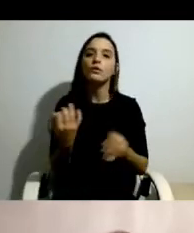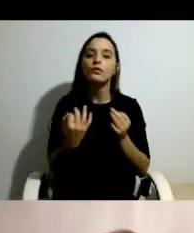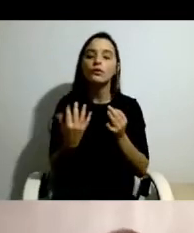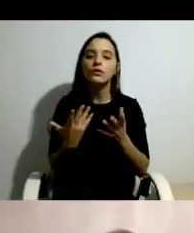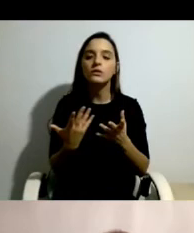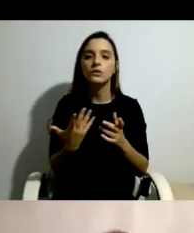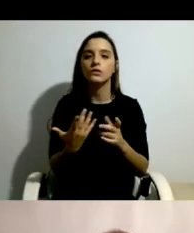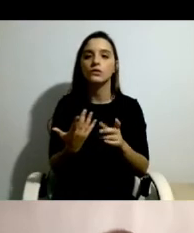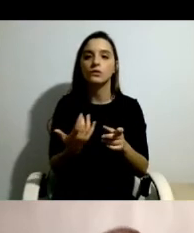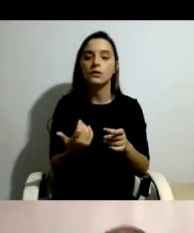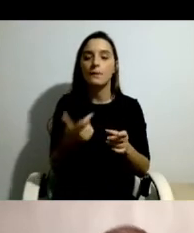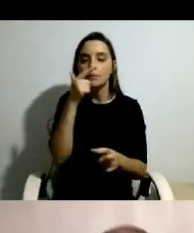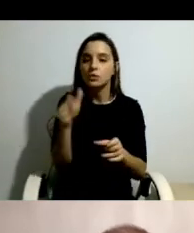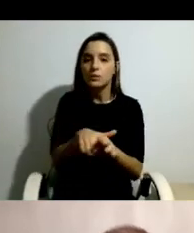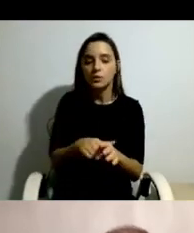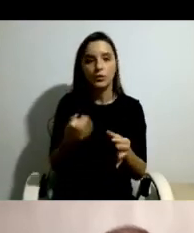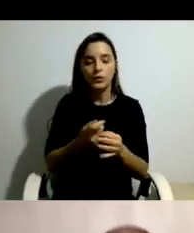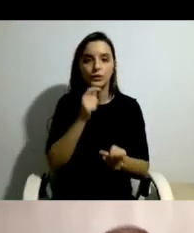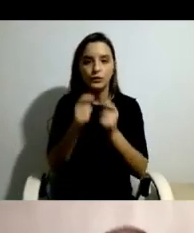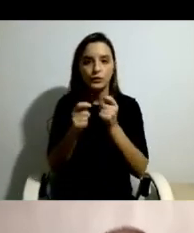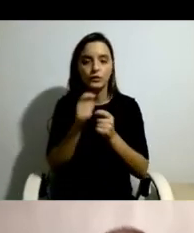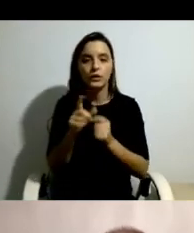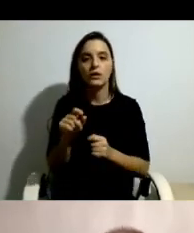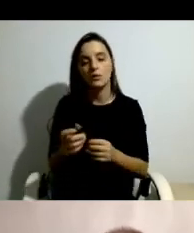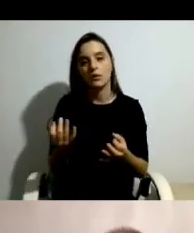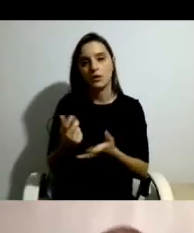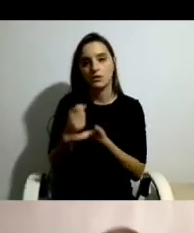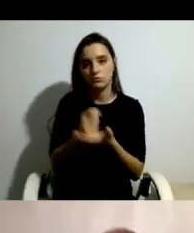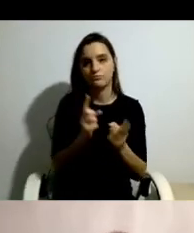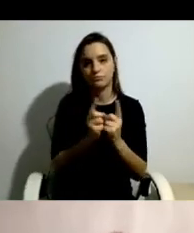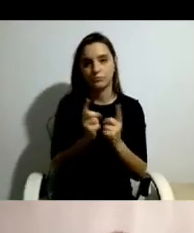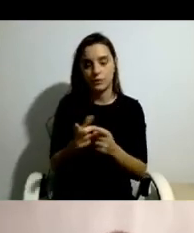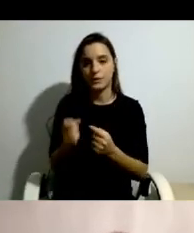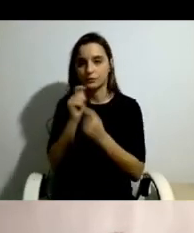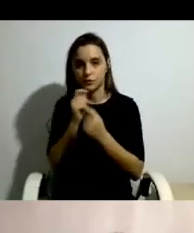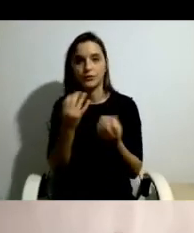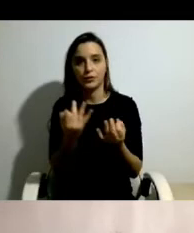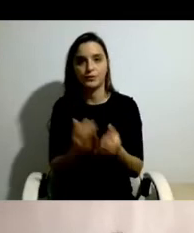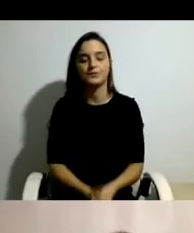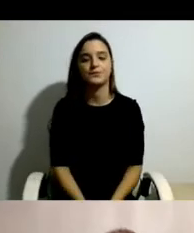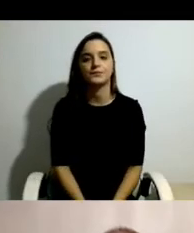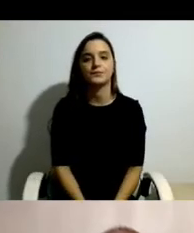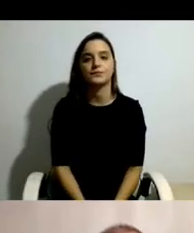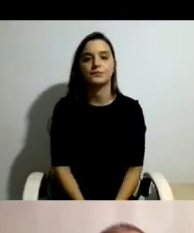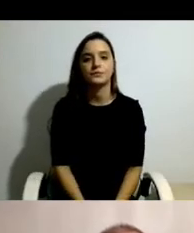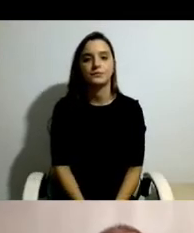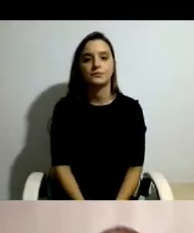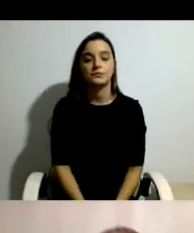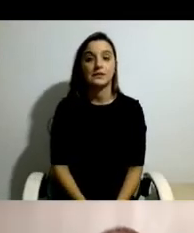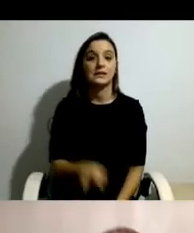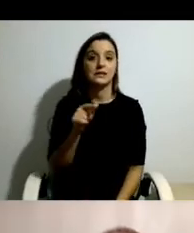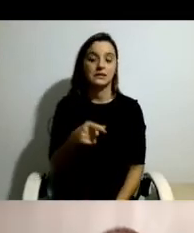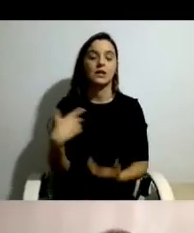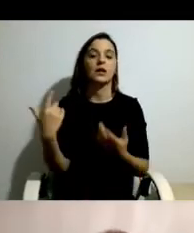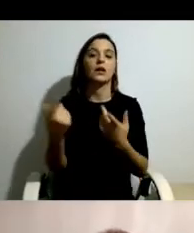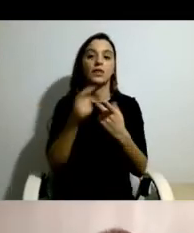participantes e as assistentes pessoais também. Da análise das entrevistas